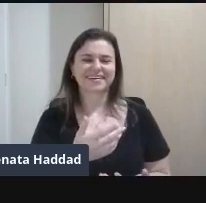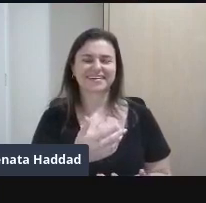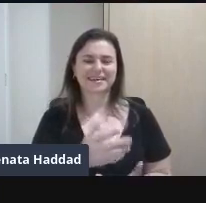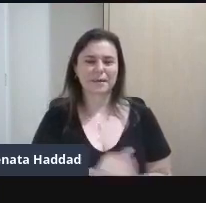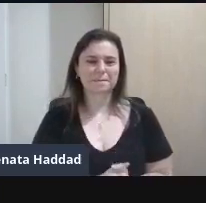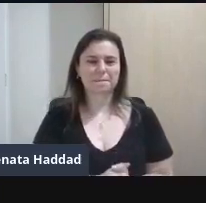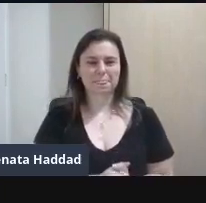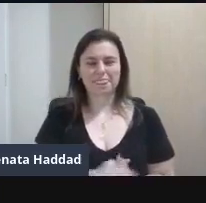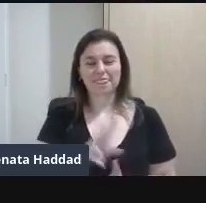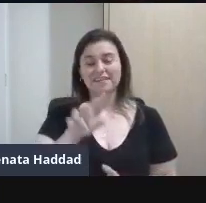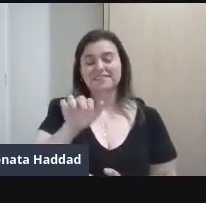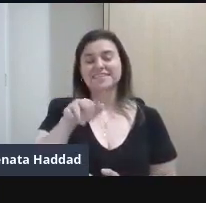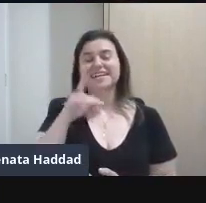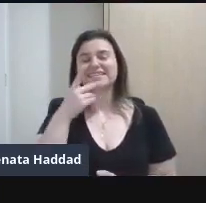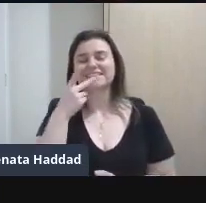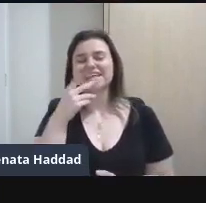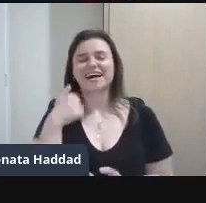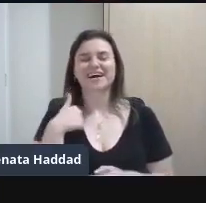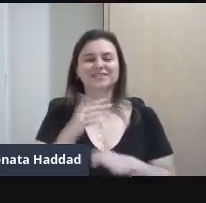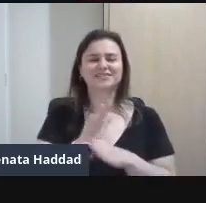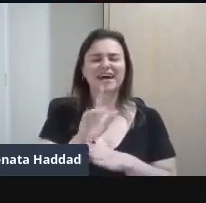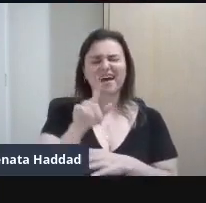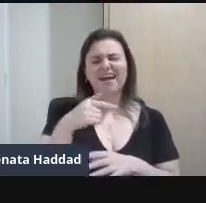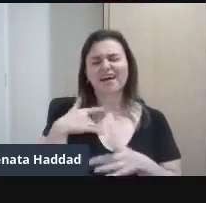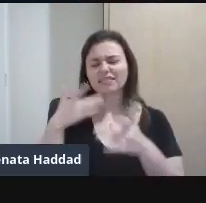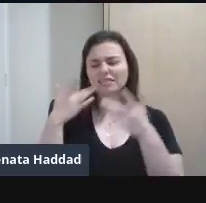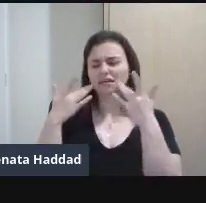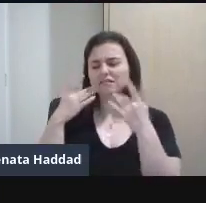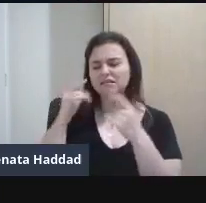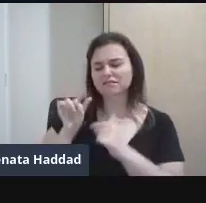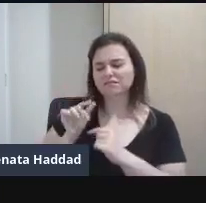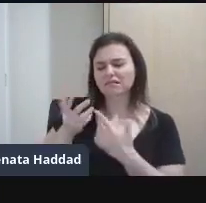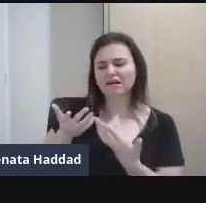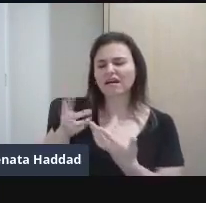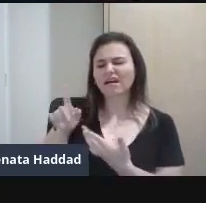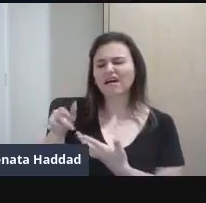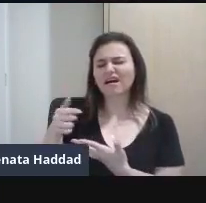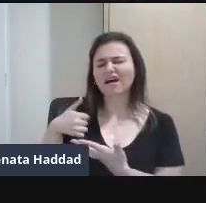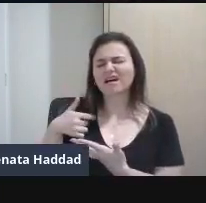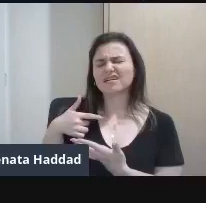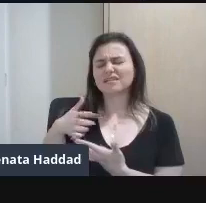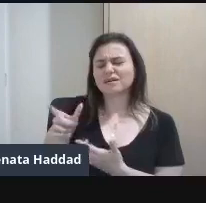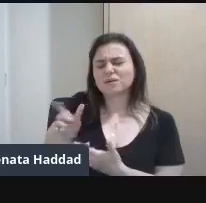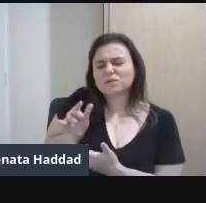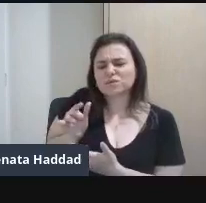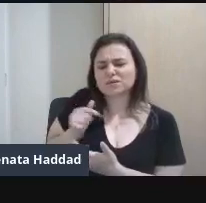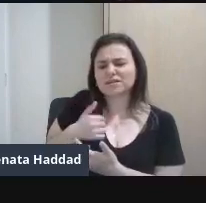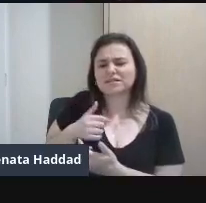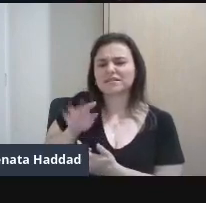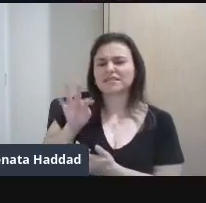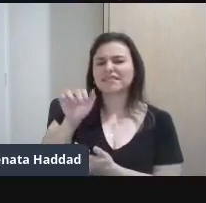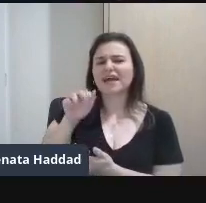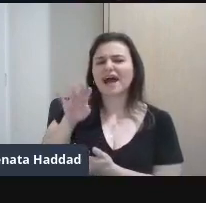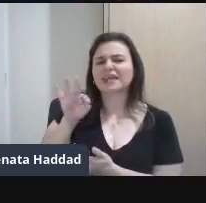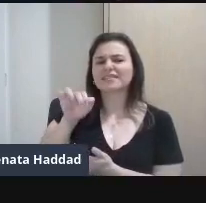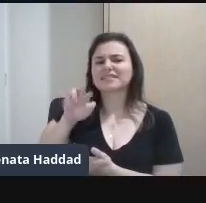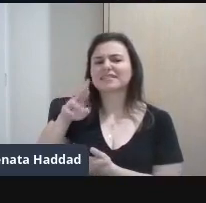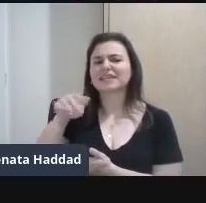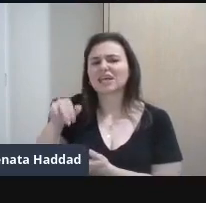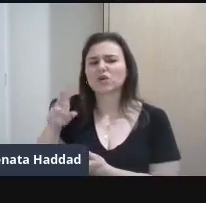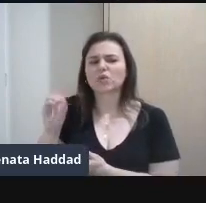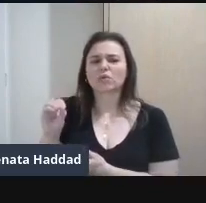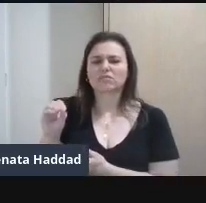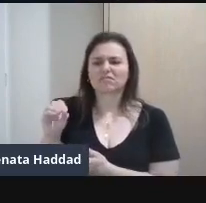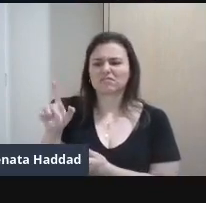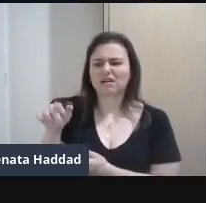Vanderlei vai me ajudar aqui Ah é teatrinho né Ai Vanderlei Com diminutivo Não a gente quer morrer É teatrinho É uma